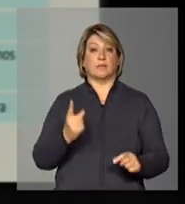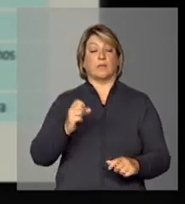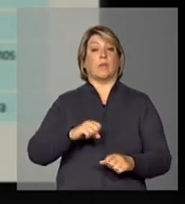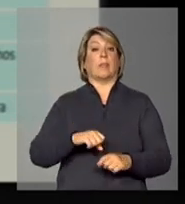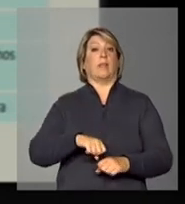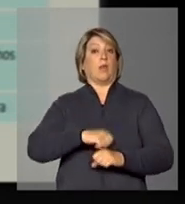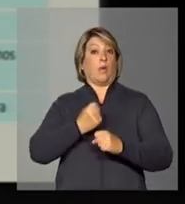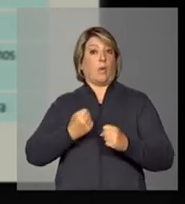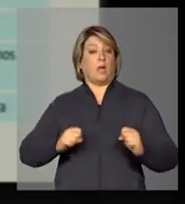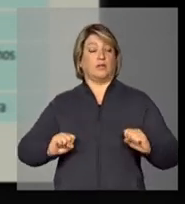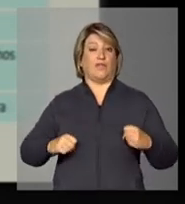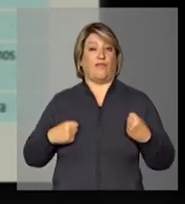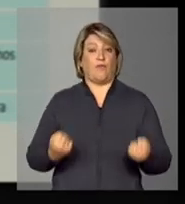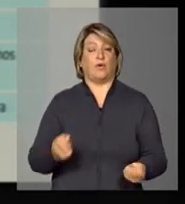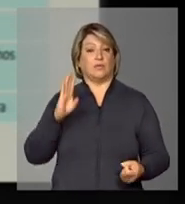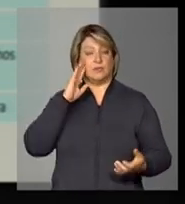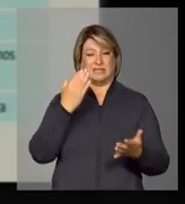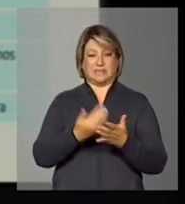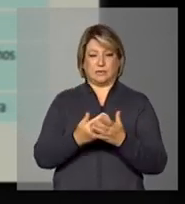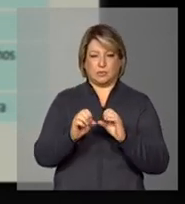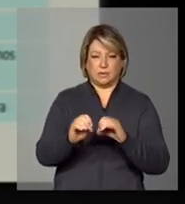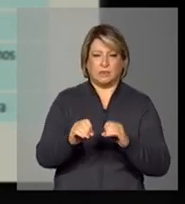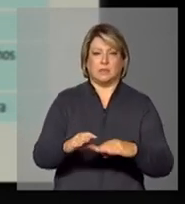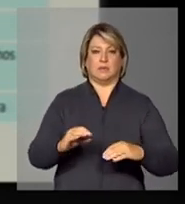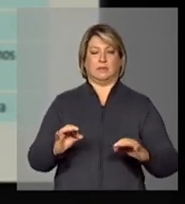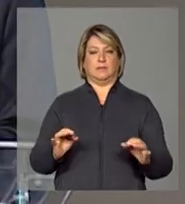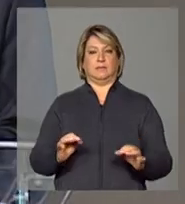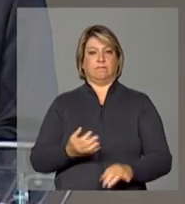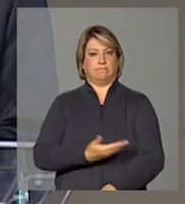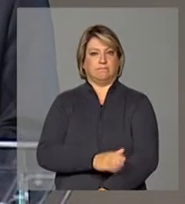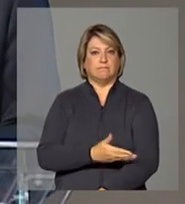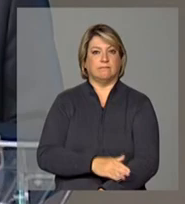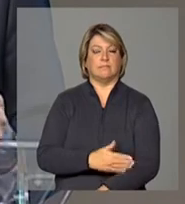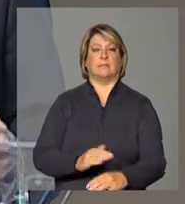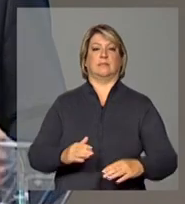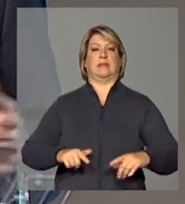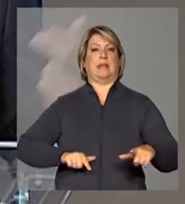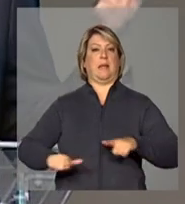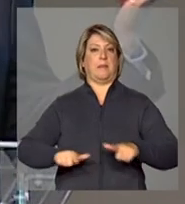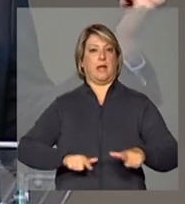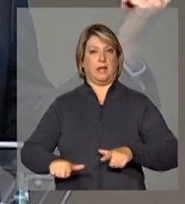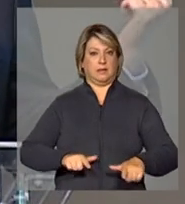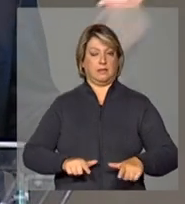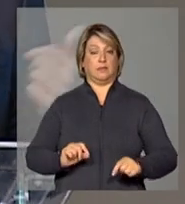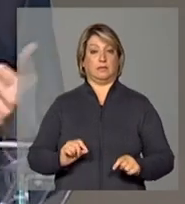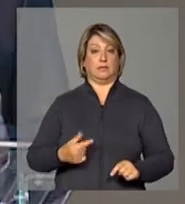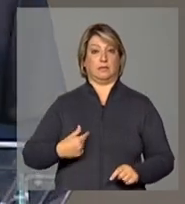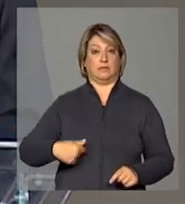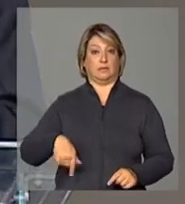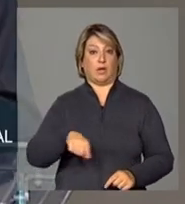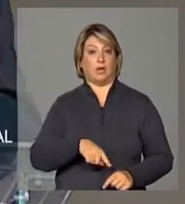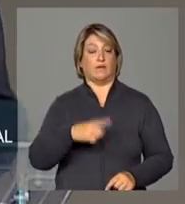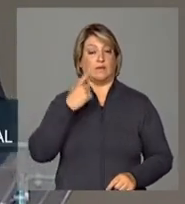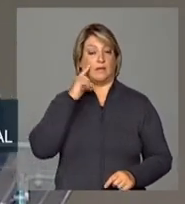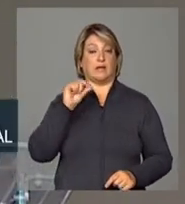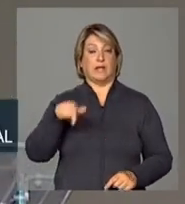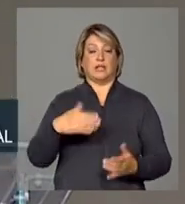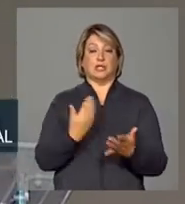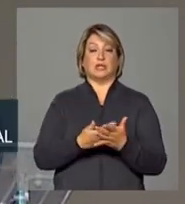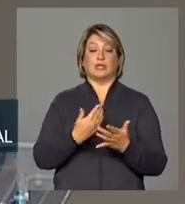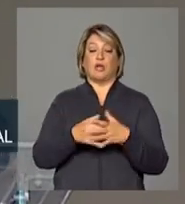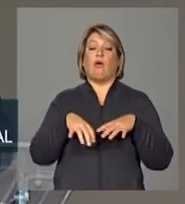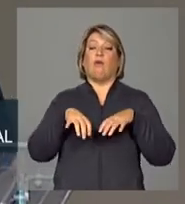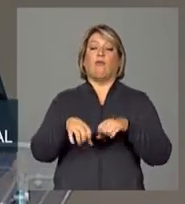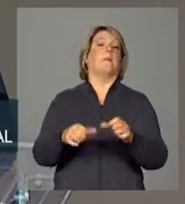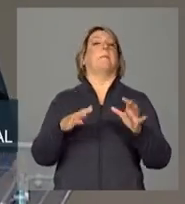esforço de educação e de qualificação do trabalho nós vimos aqui que a escolaridade